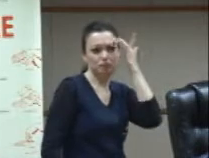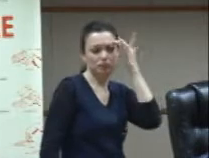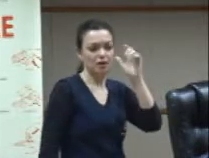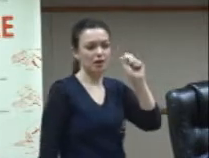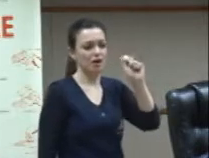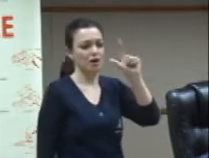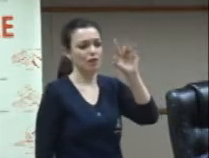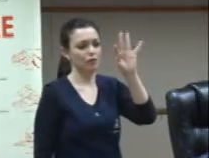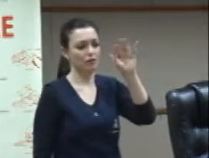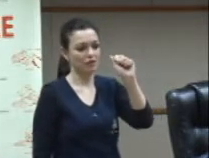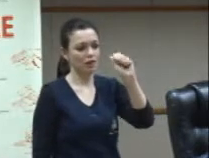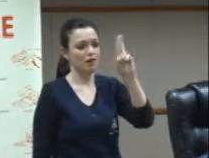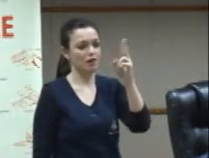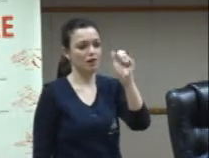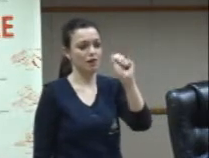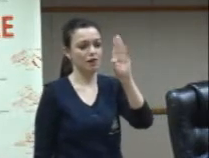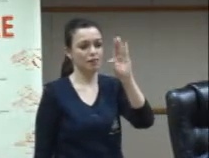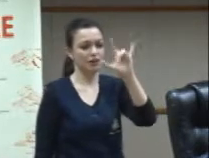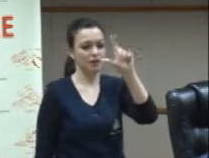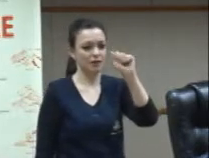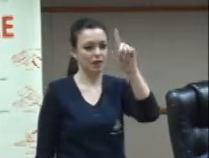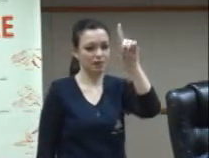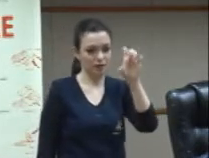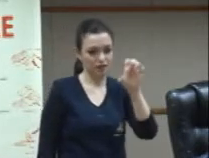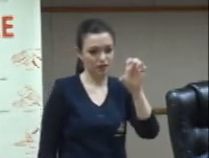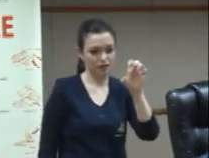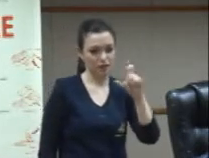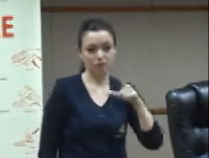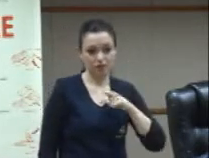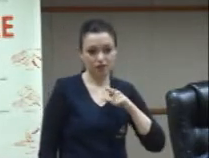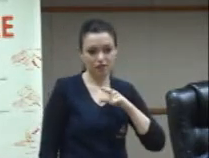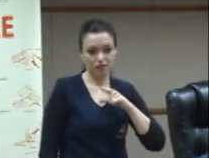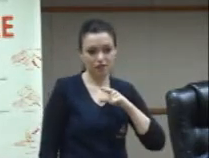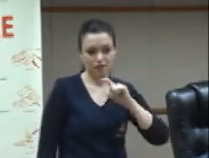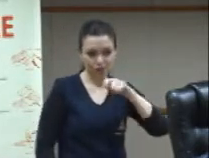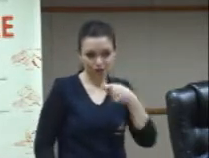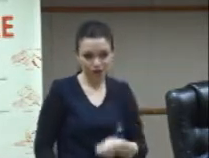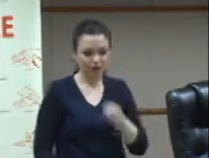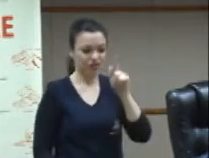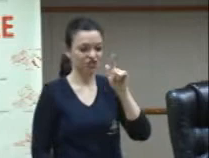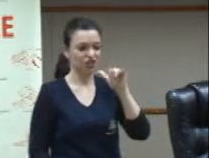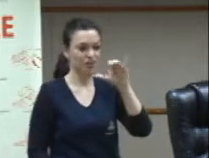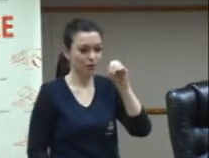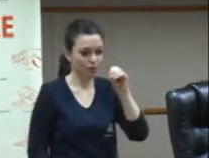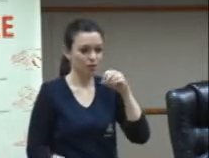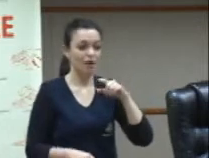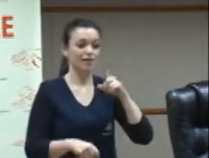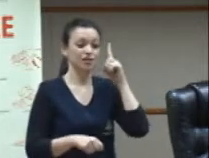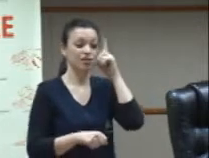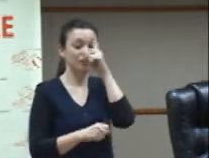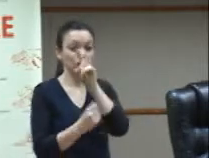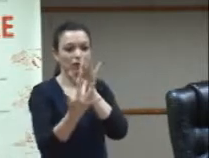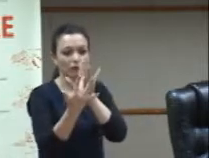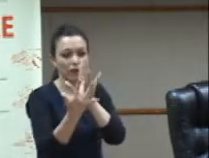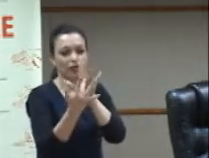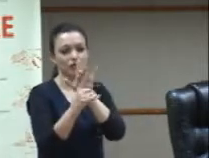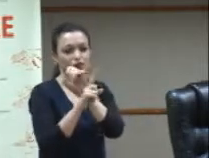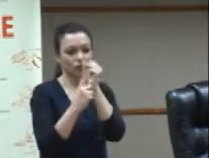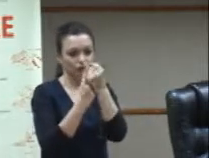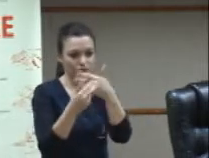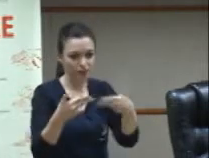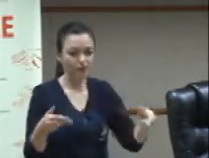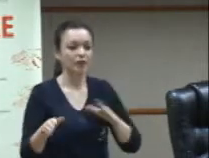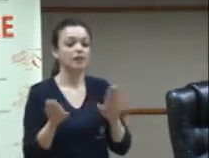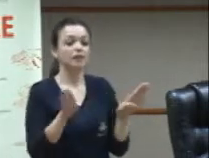surdos que tem uma dificuldade de relacionamento como qualquer pessoa com altas habilidades né que nós precisamos entender nós temos o surdo